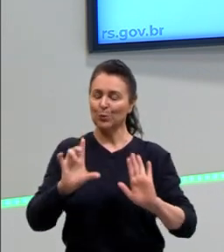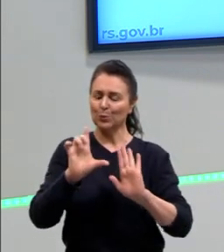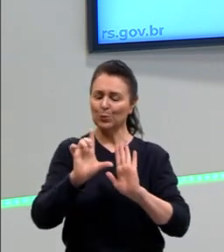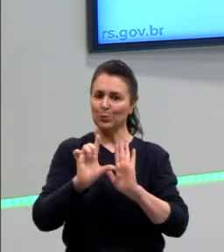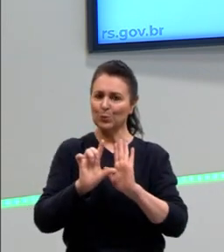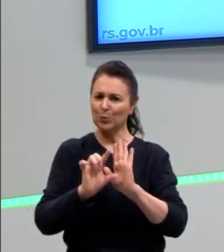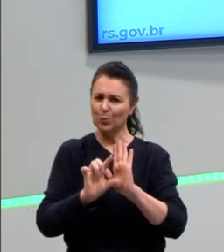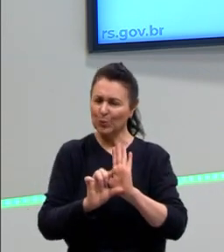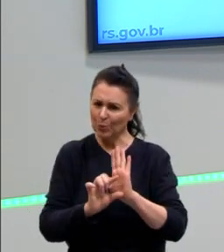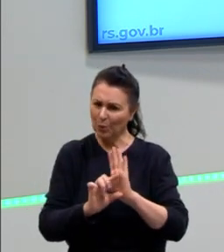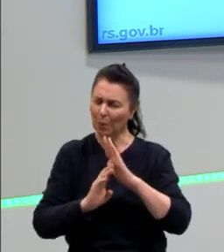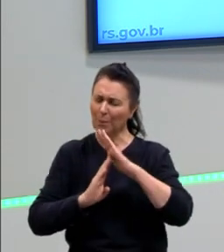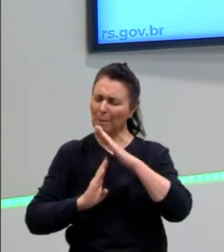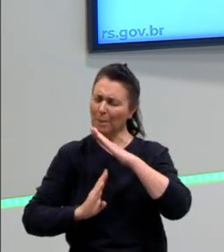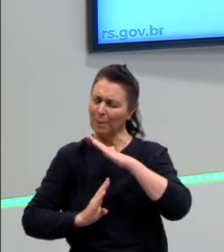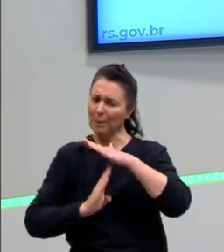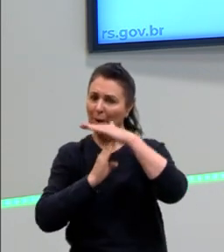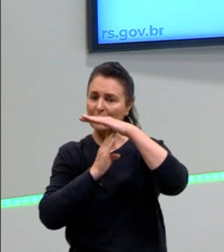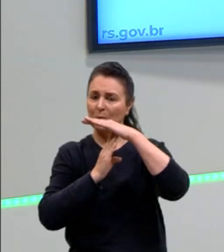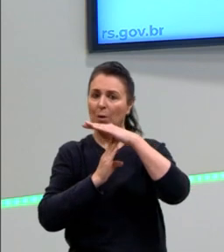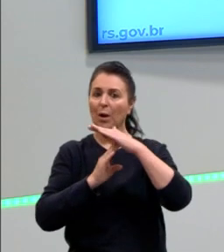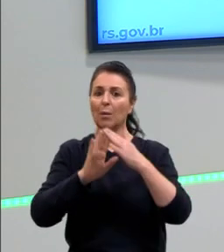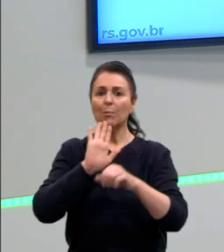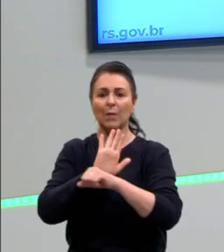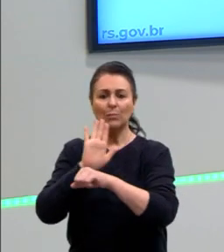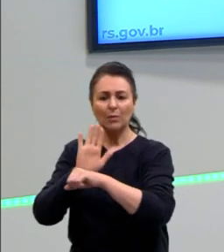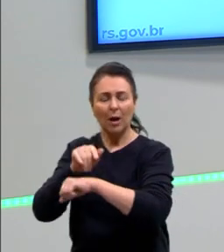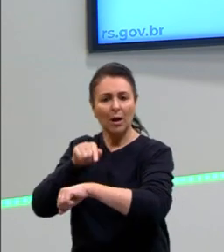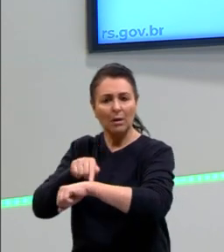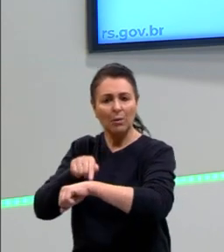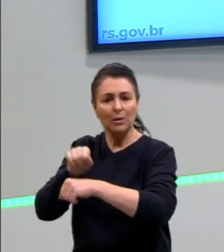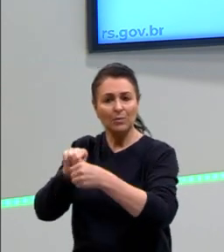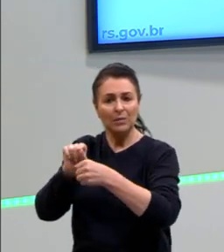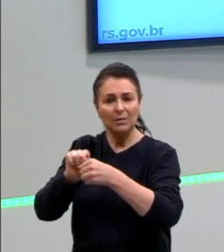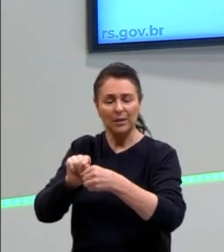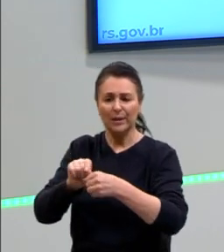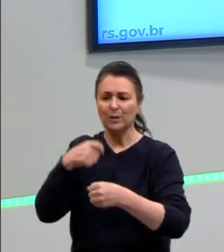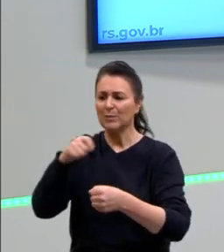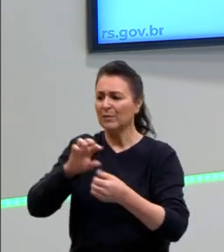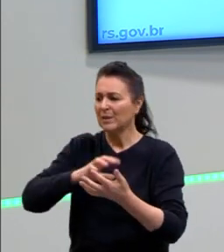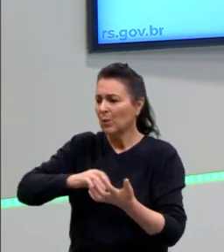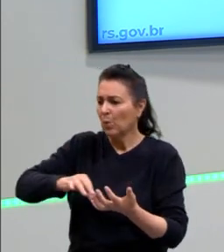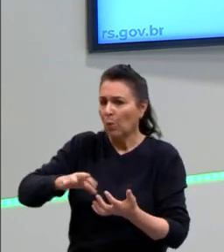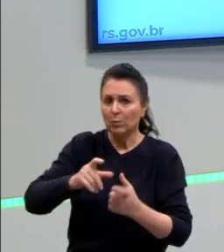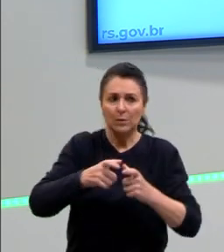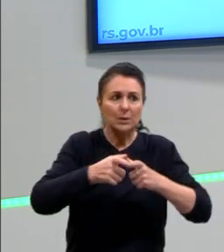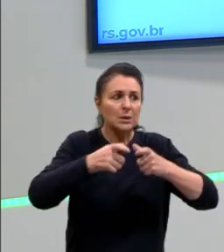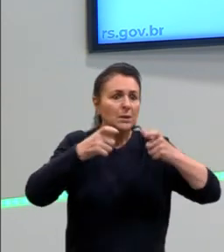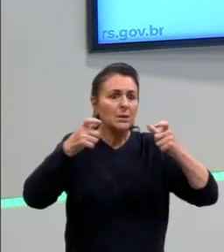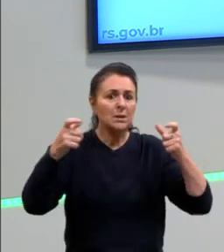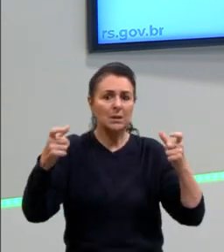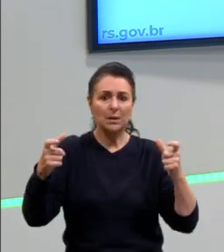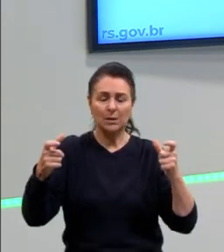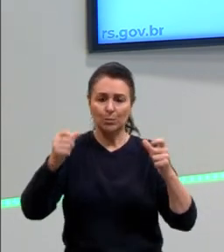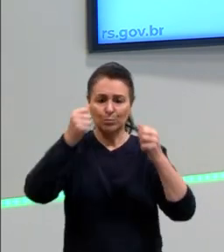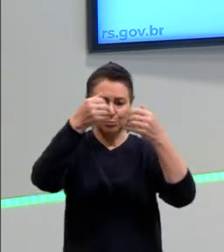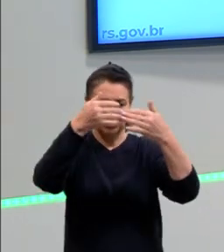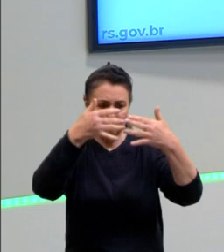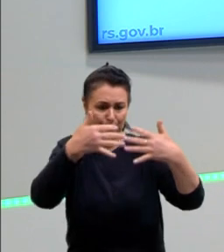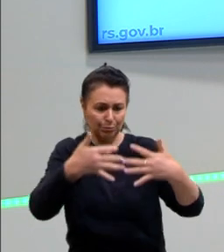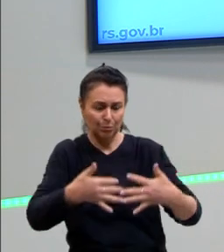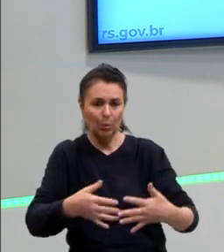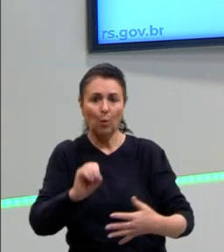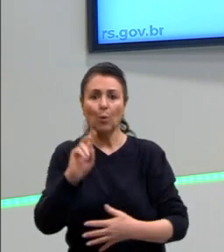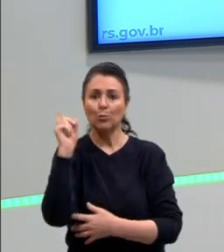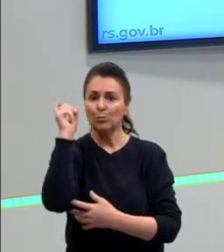possível para ajudar na hora de resolver a questão. Eu não preciso elaborar contas, então, muito grandes ou contas difíceis.